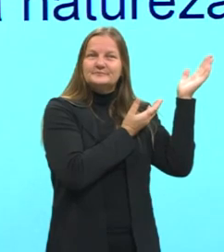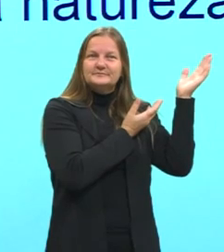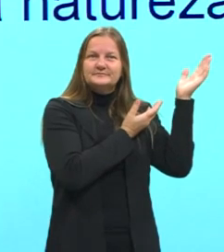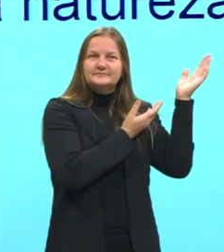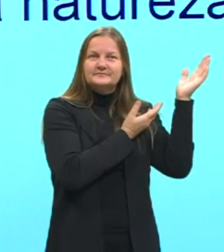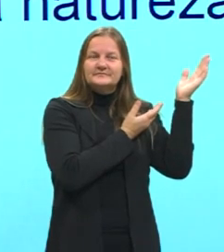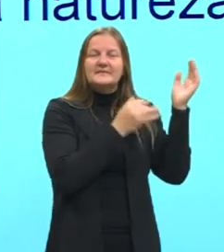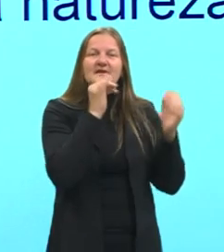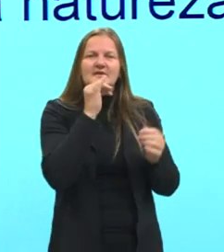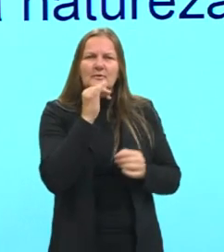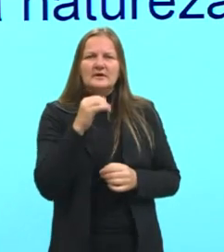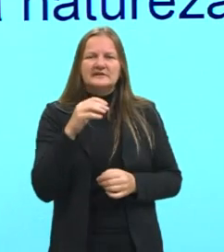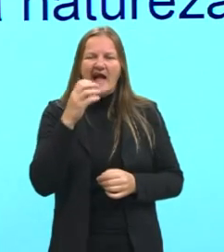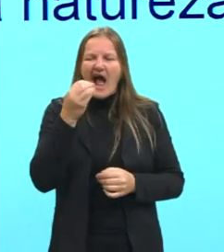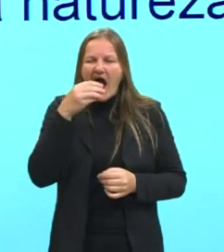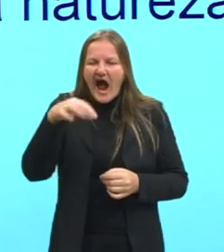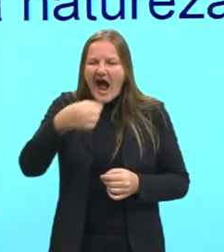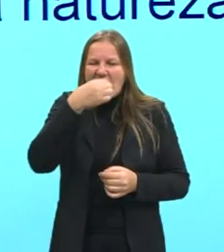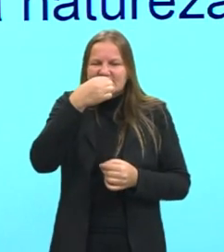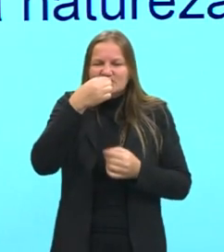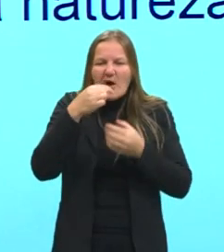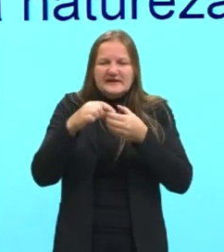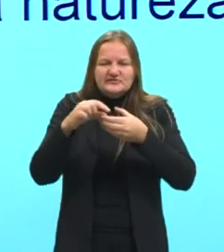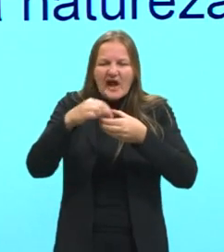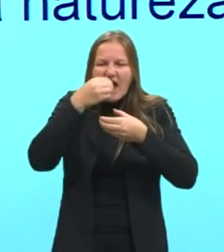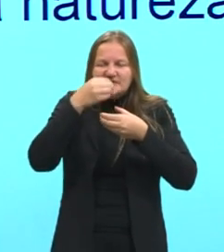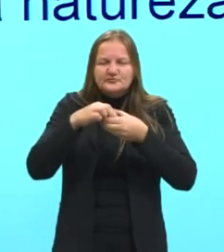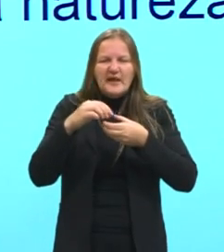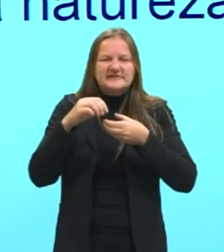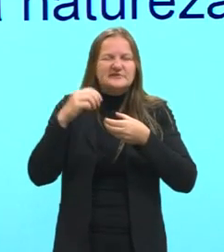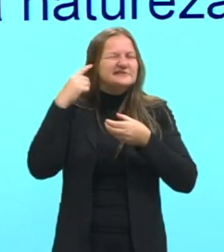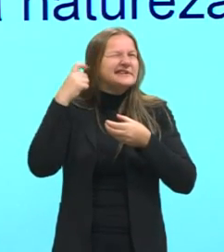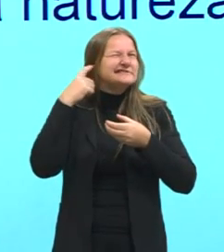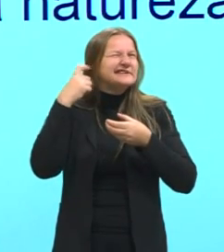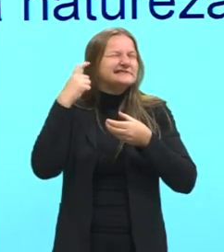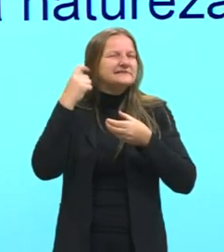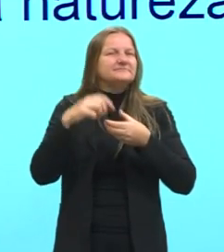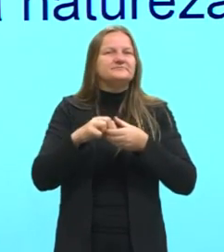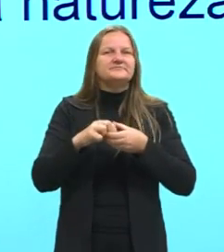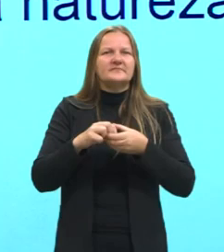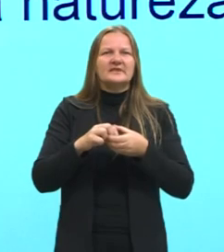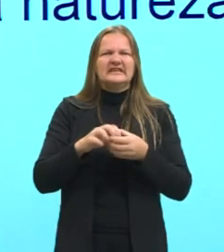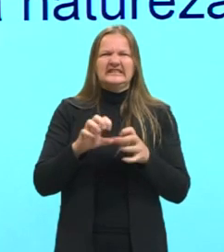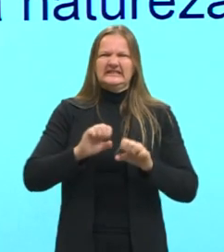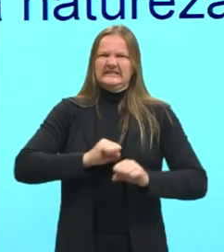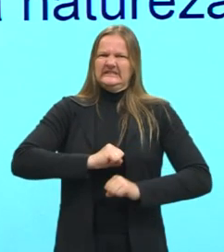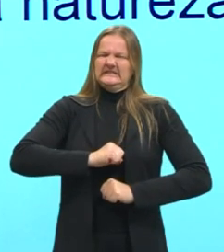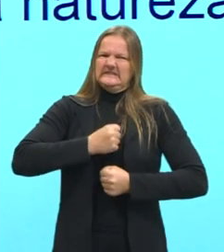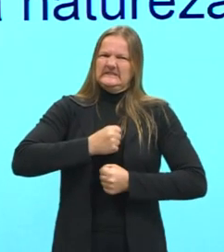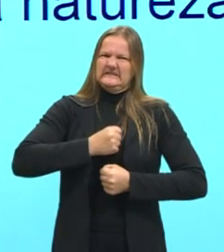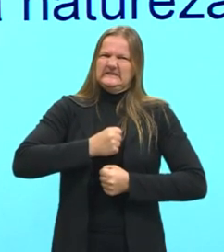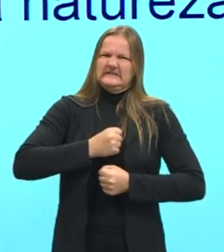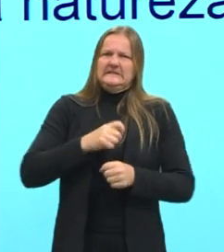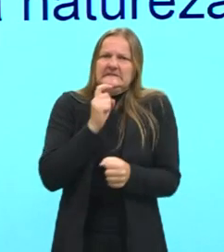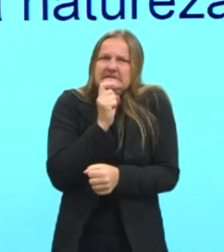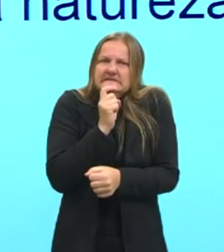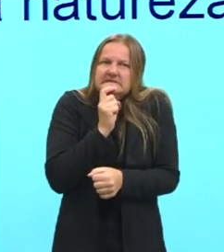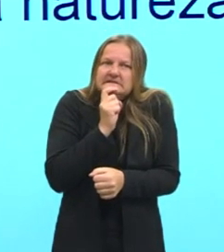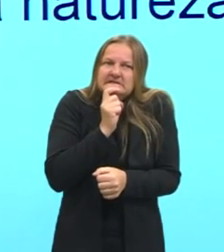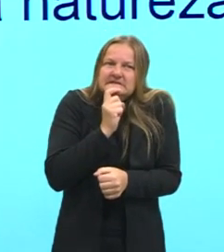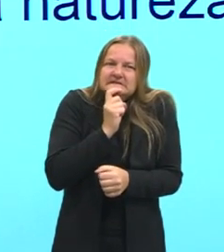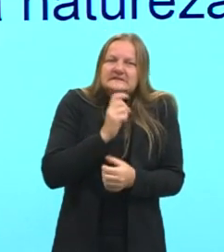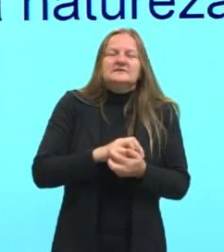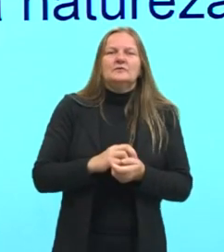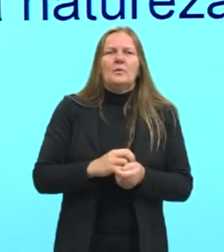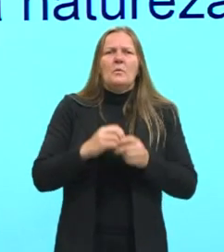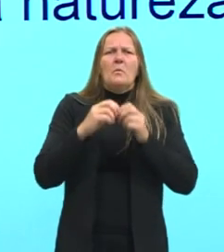quadro, né? Naque, para imitar, por exemplo, o barulho de comer, brrrr, para imitar aqui, né? O tremendo de frio, o